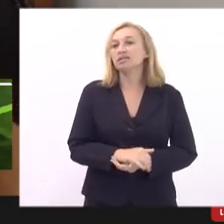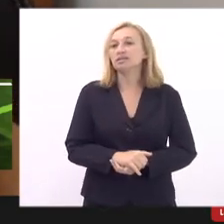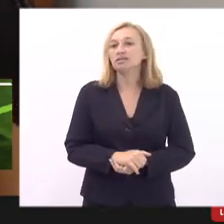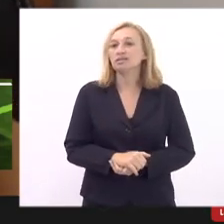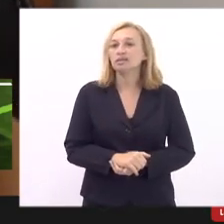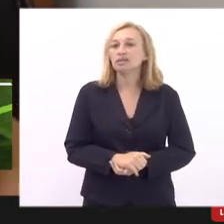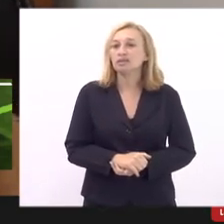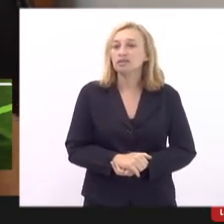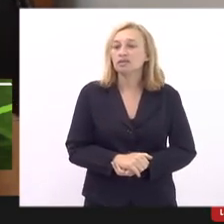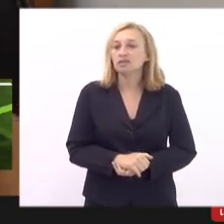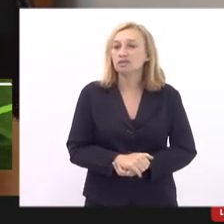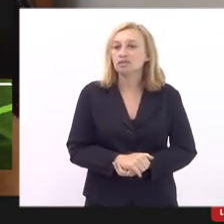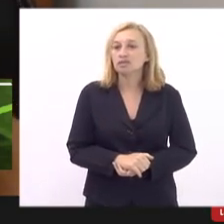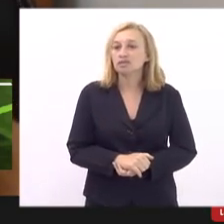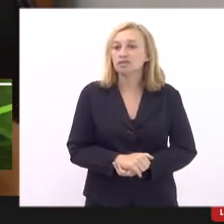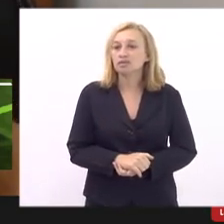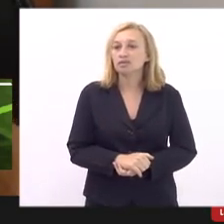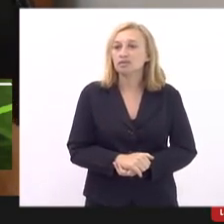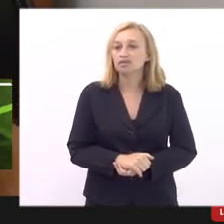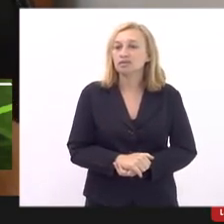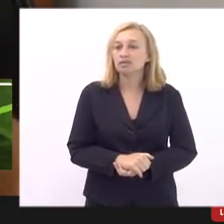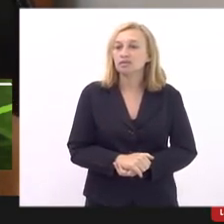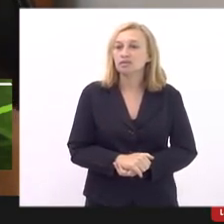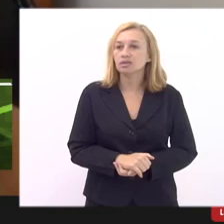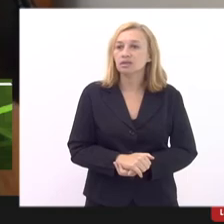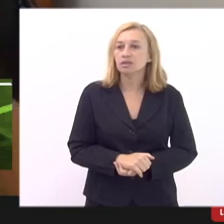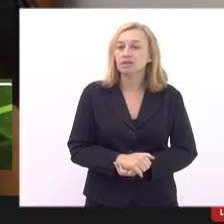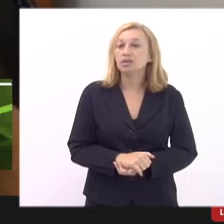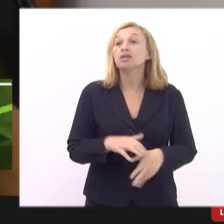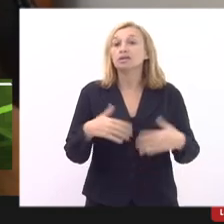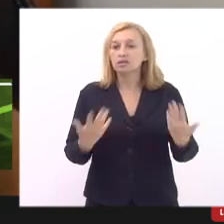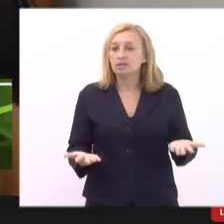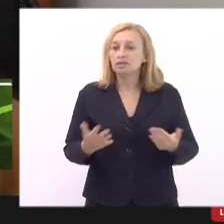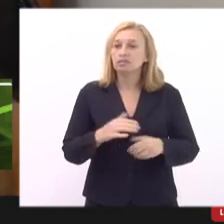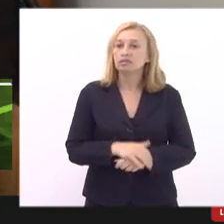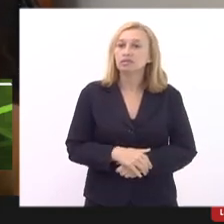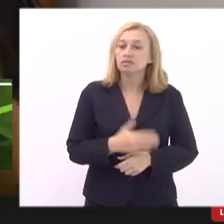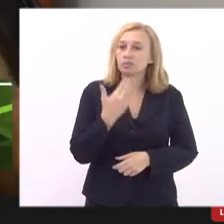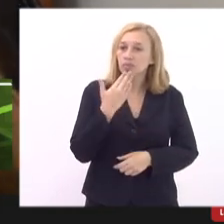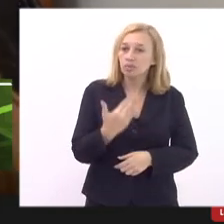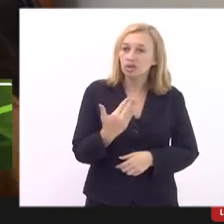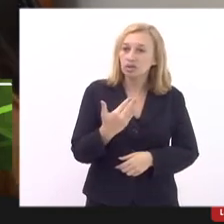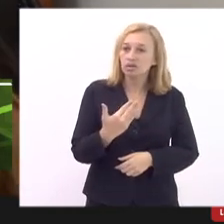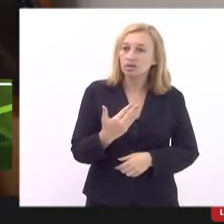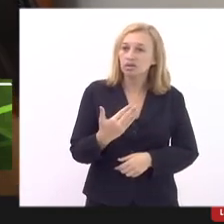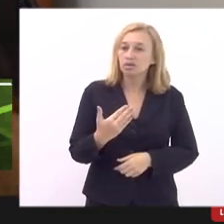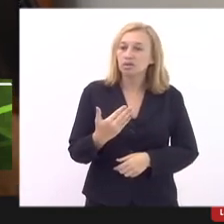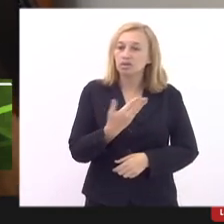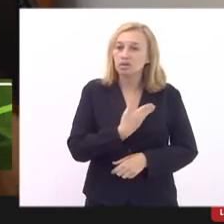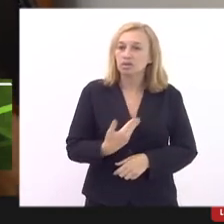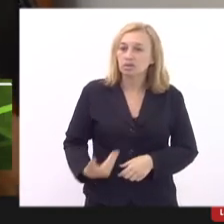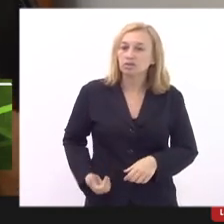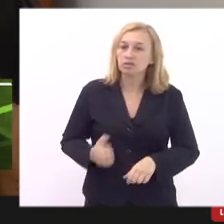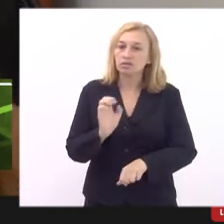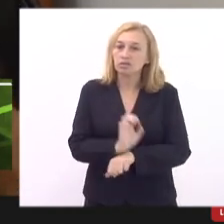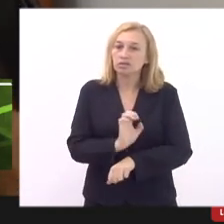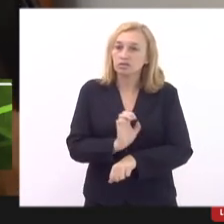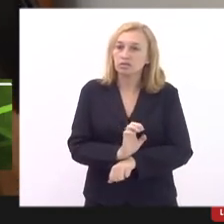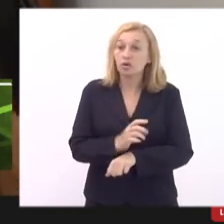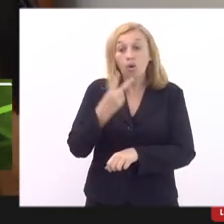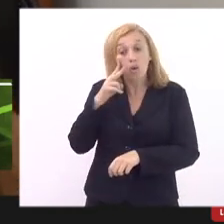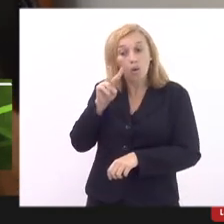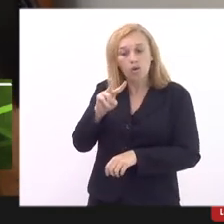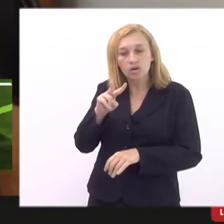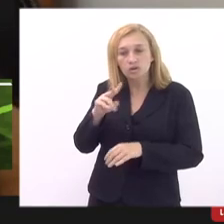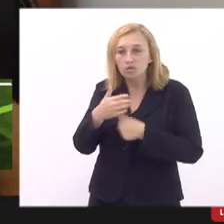assim eu me sou idealista a situação dos diretores então eu queria fazer um apelo estadual que olhem com muito carinho